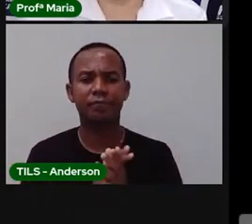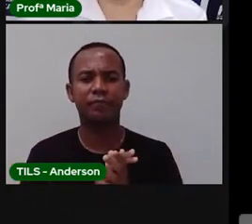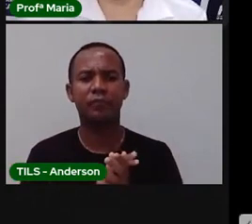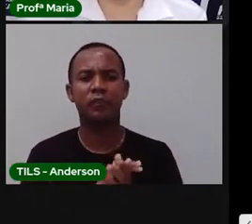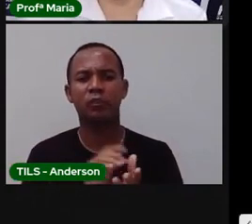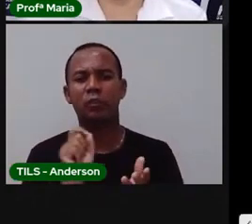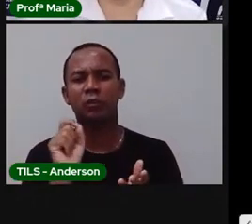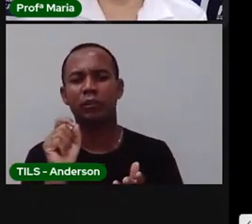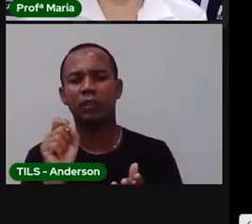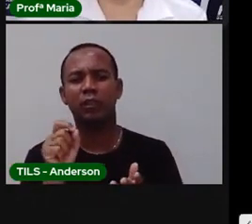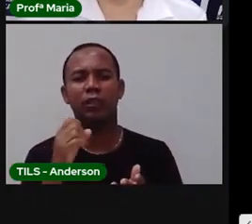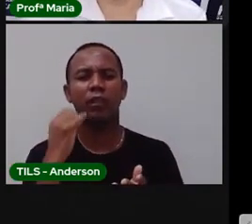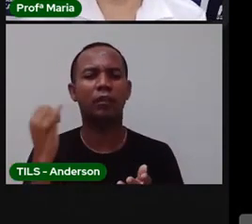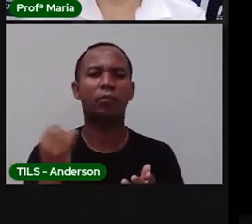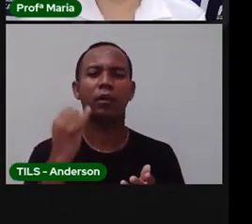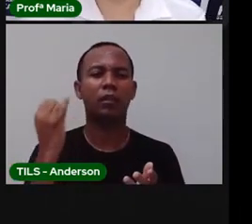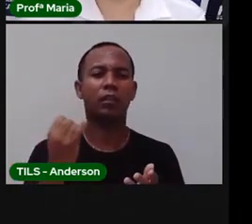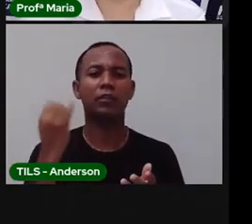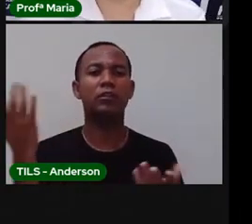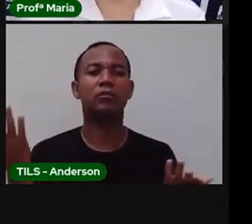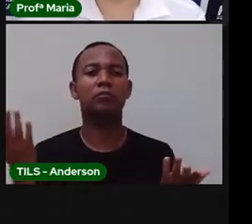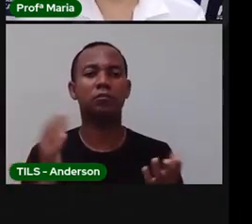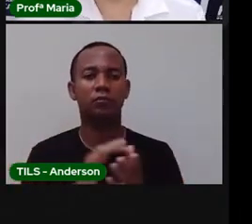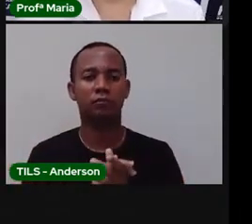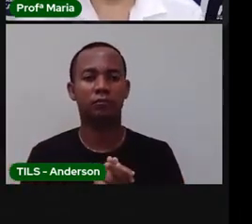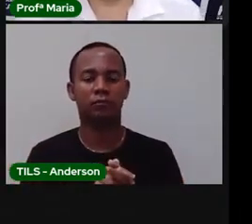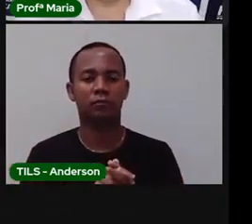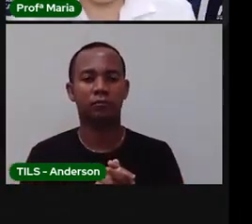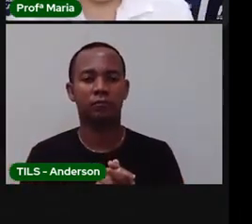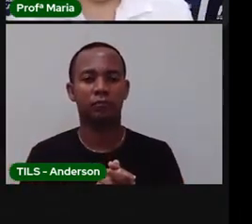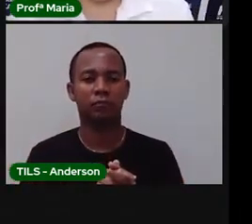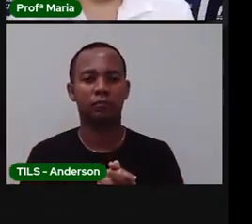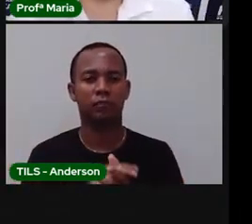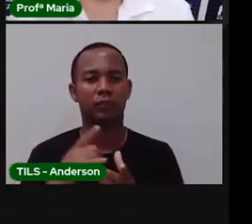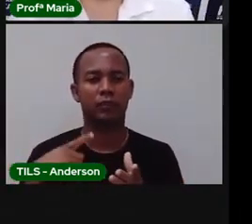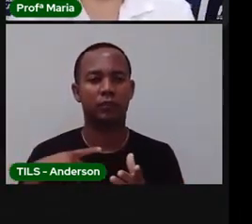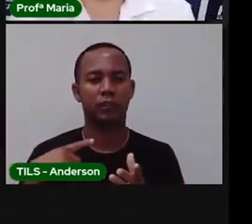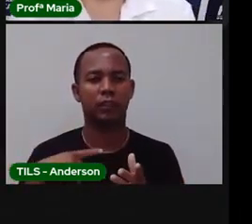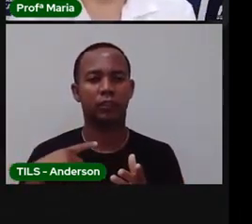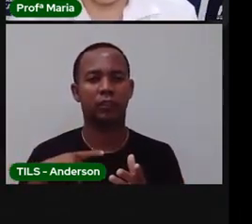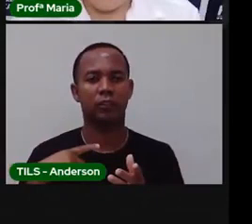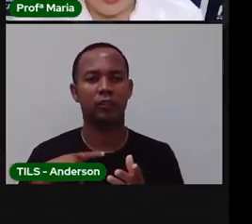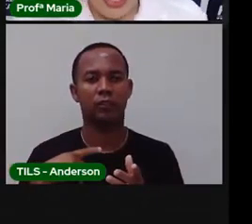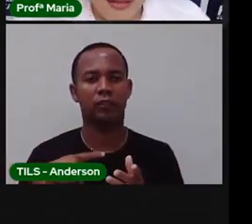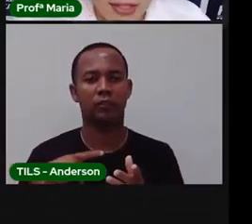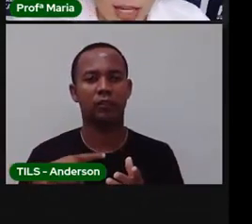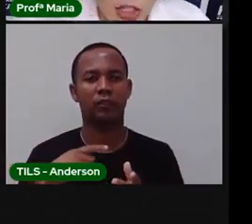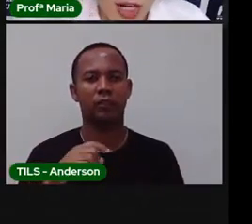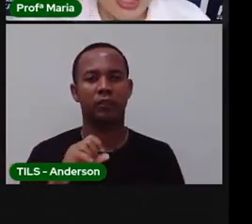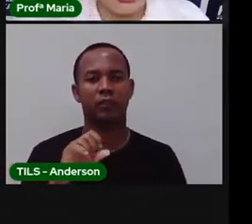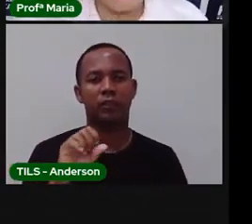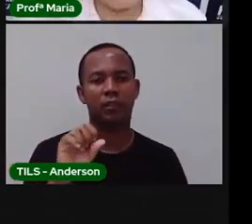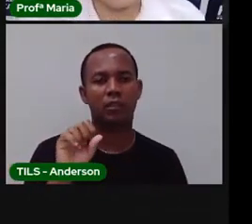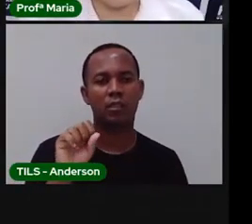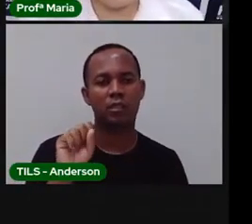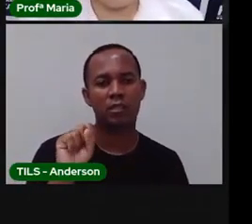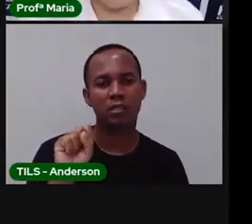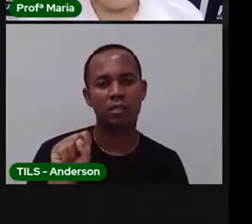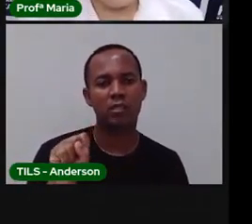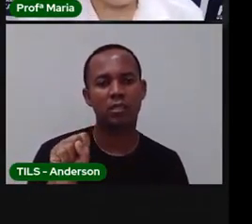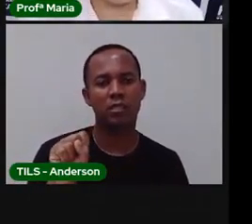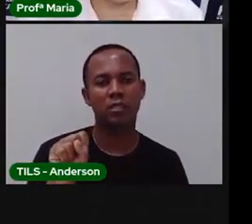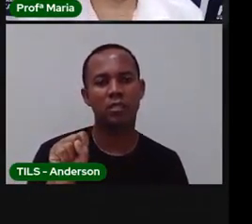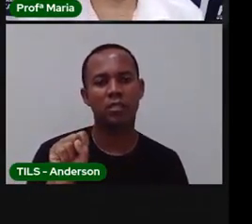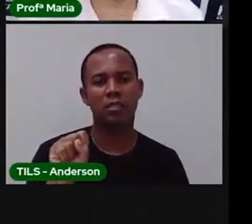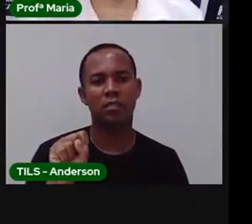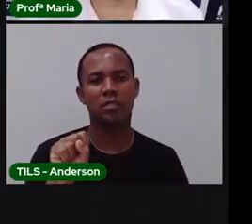ela se faz aí tão importante? E aí ele traz. Separe as sílabas das palavras retiradas do texto.